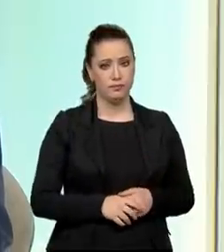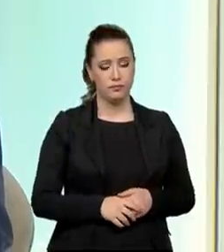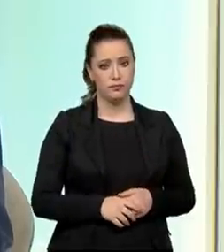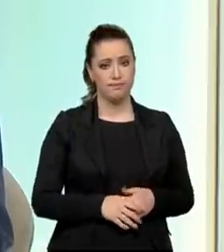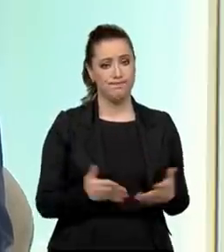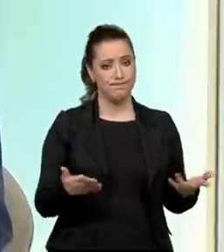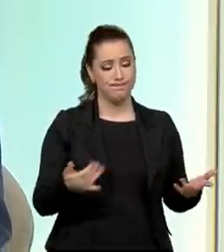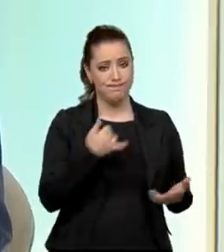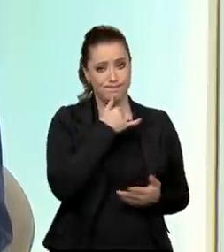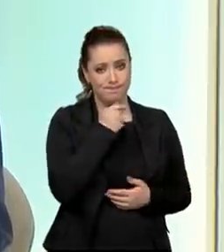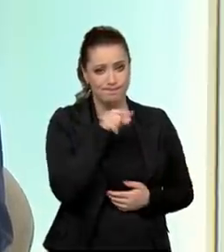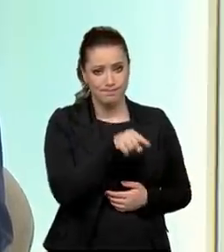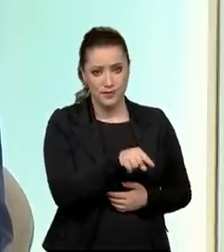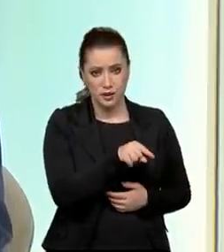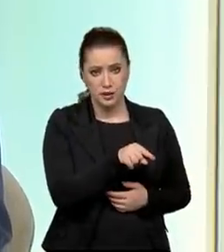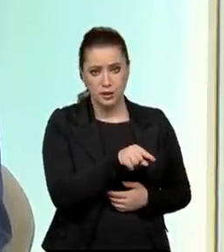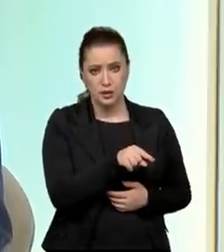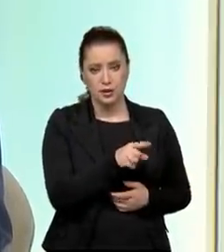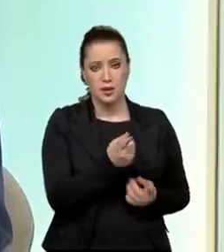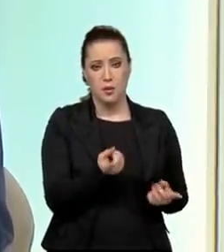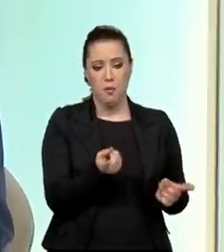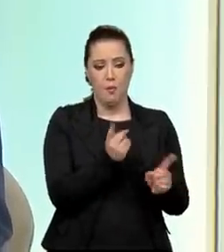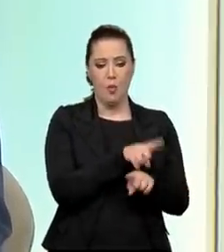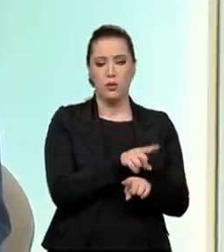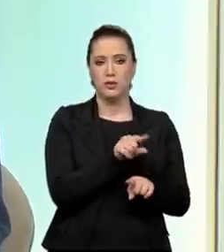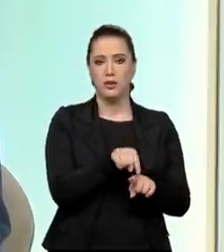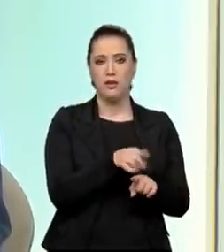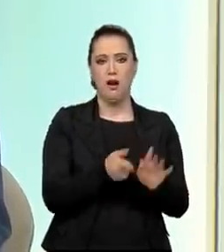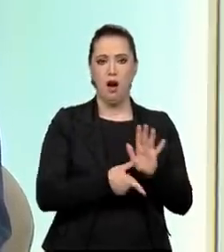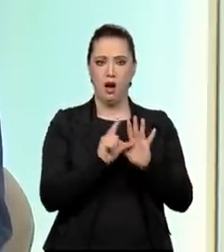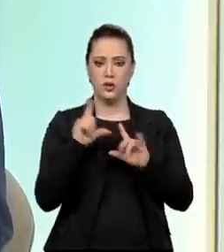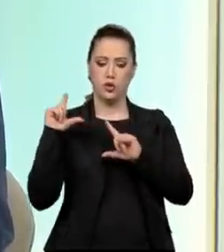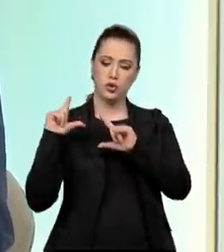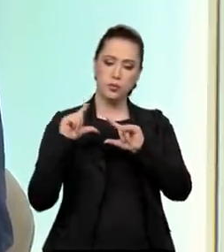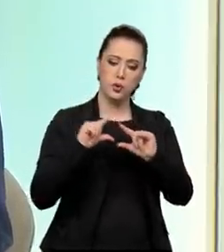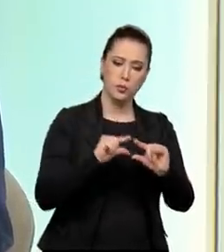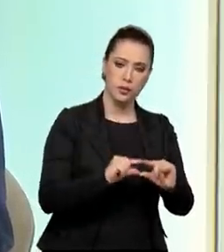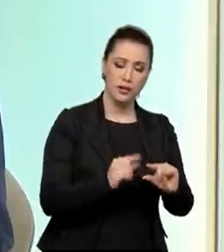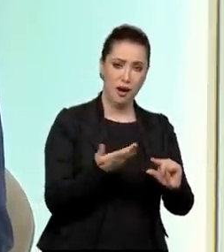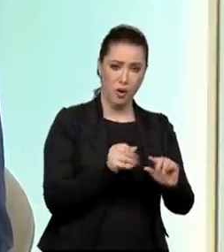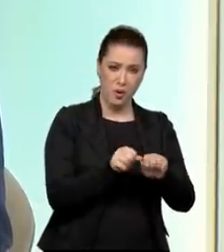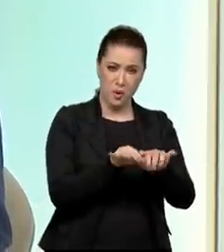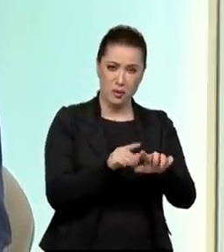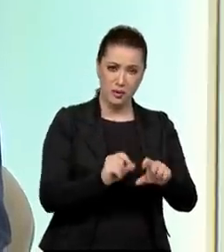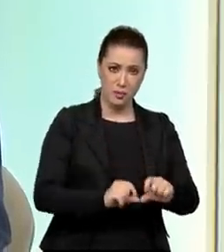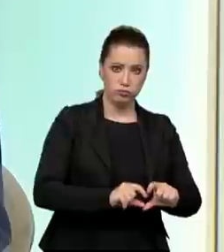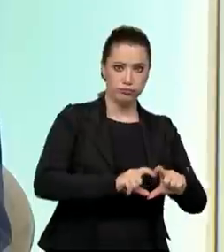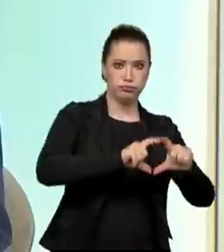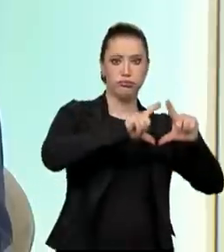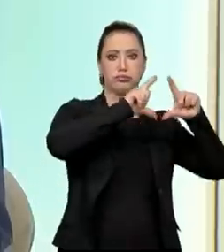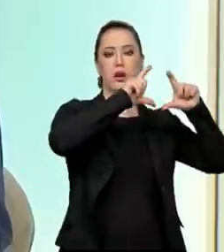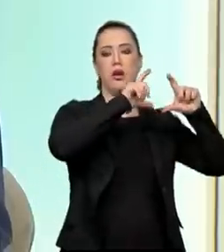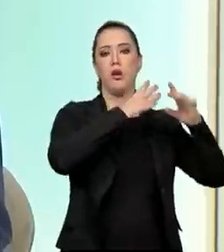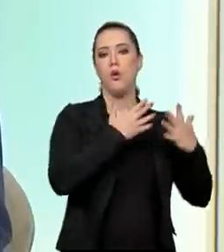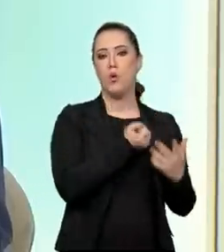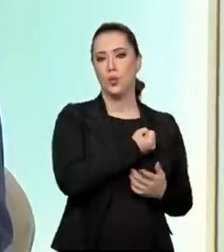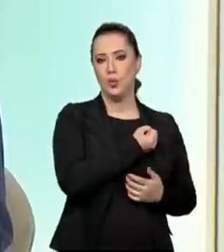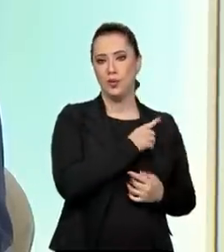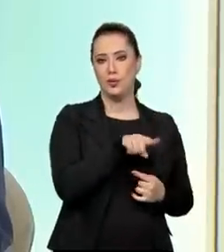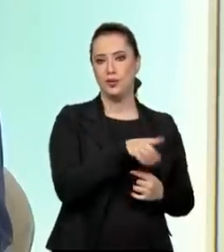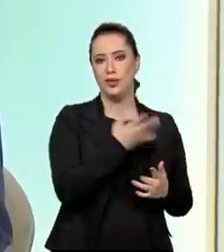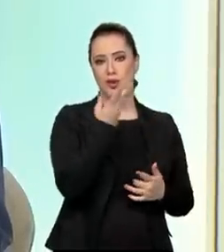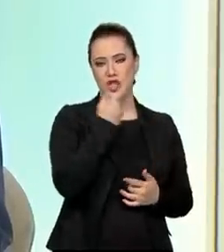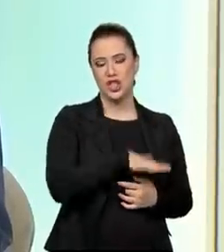infelizmente, haver uma reversão na tendência de redução. No Brasil, nós ainda não temos clareza